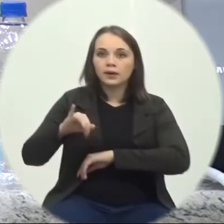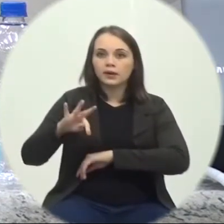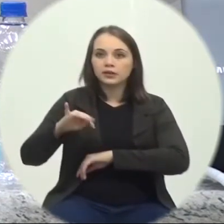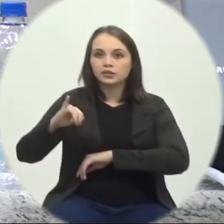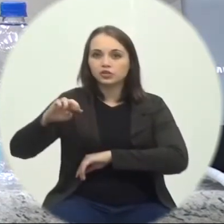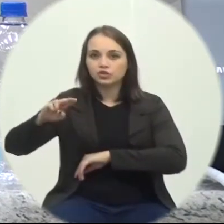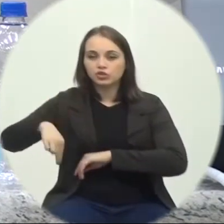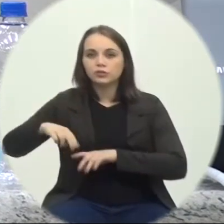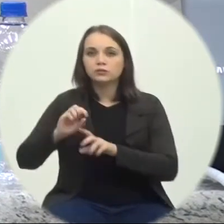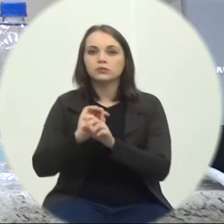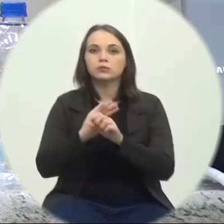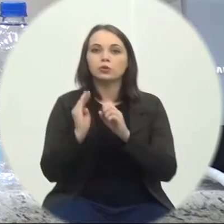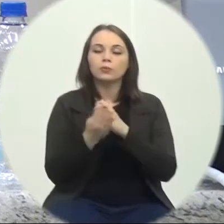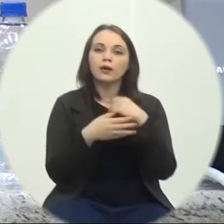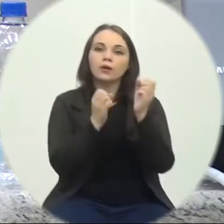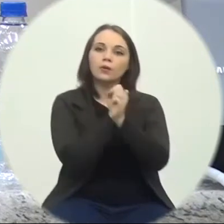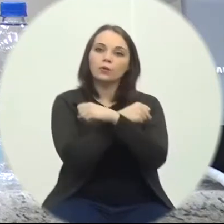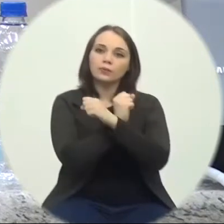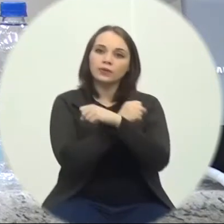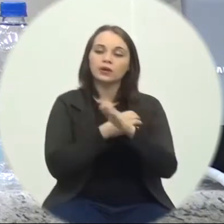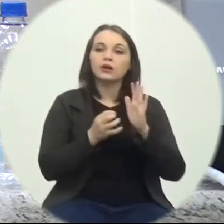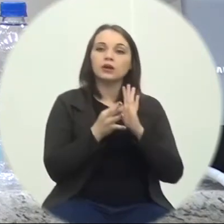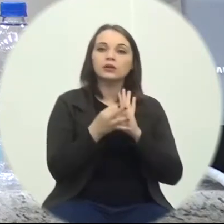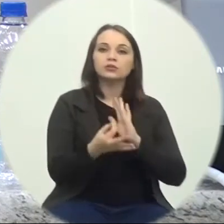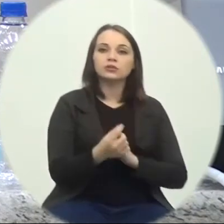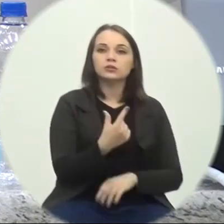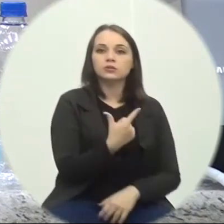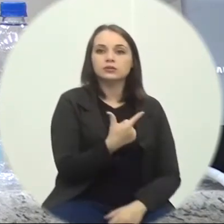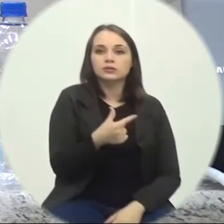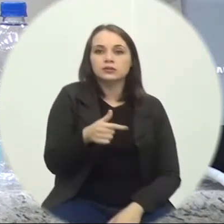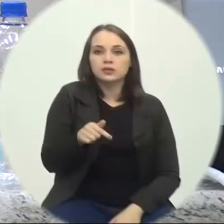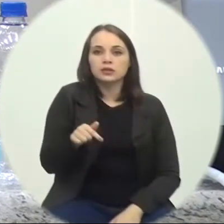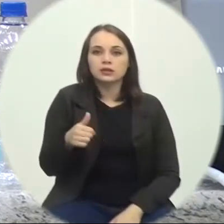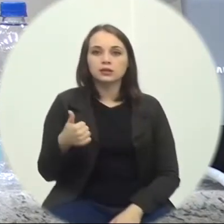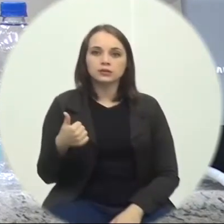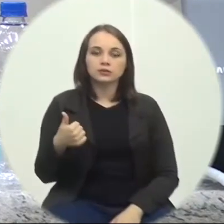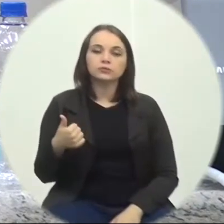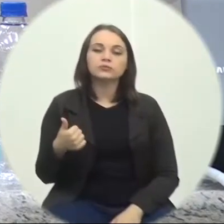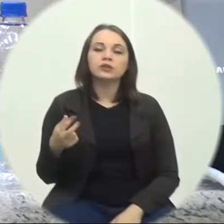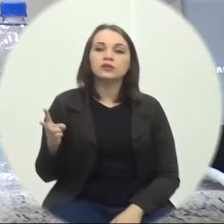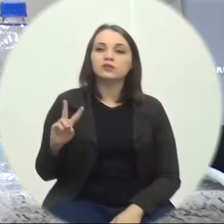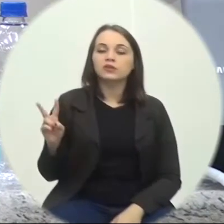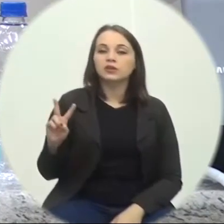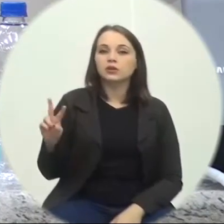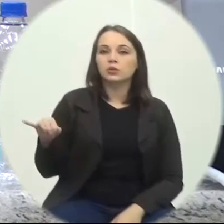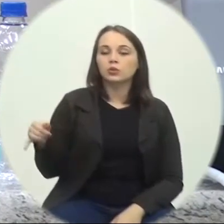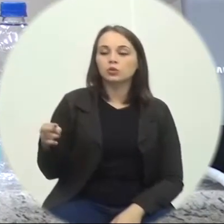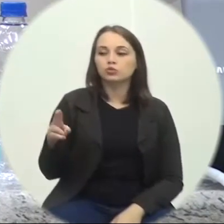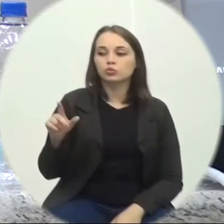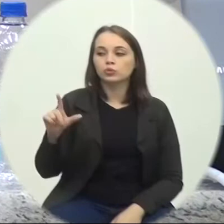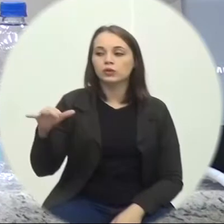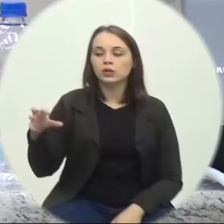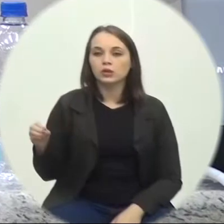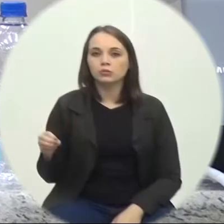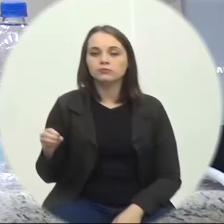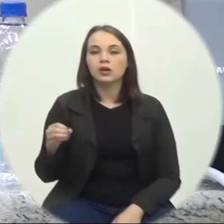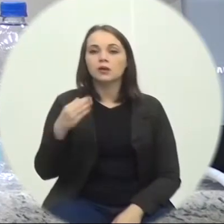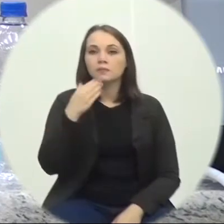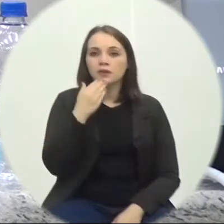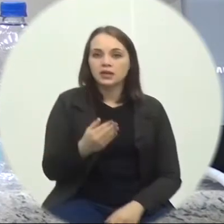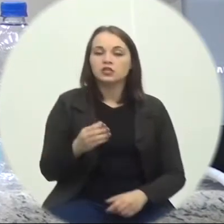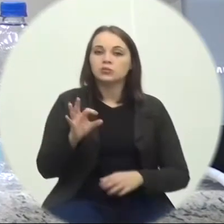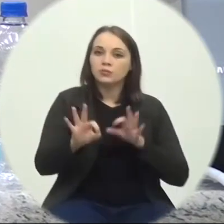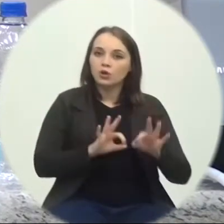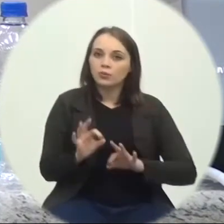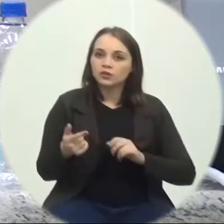Operária Nova Indicação 271 20 e 21 Autor Vereador Júlio César Kaminski Reparo Nas lajotes Da